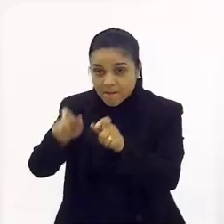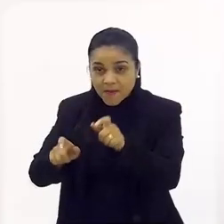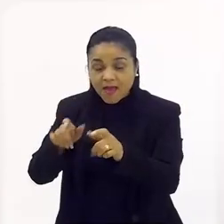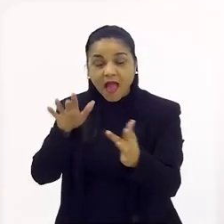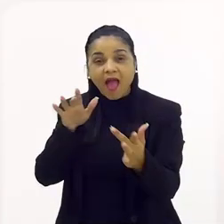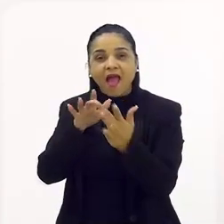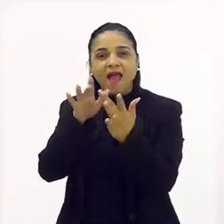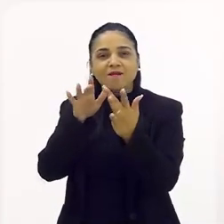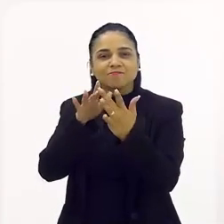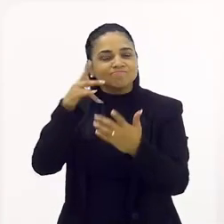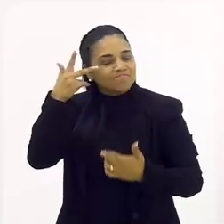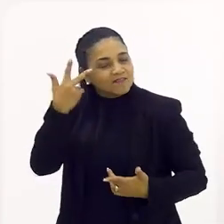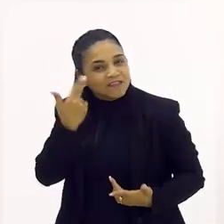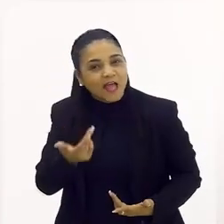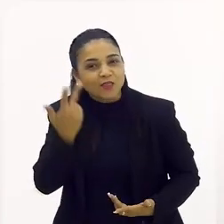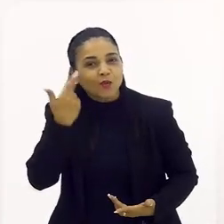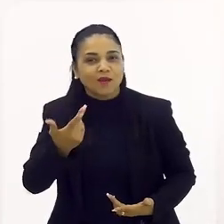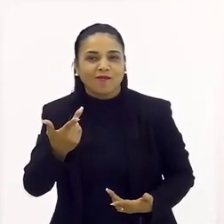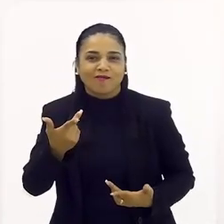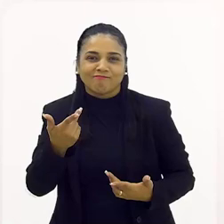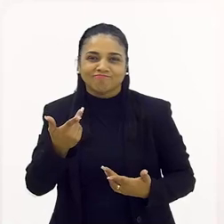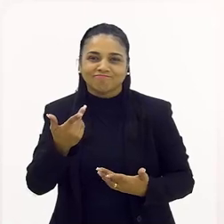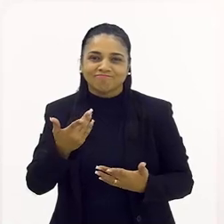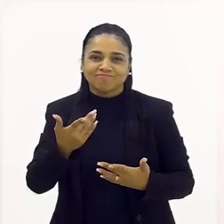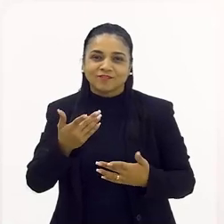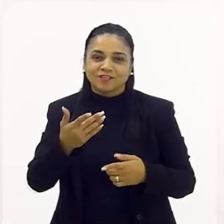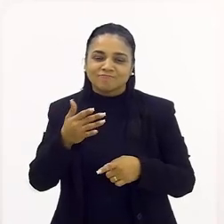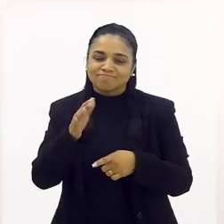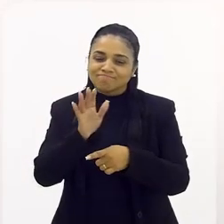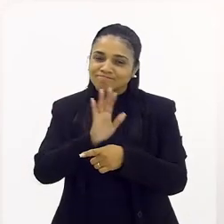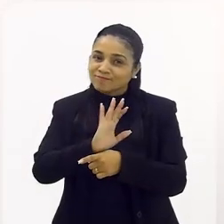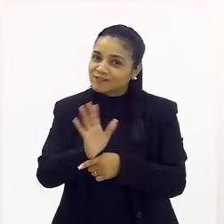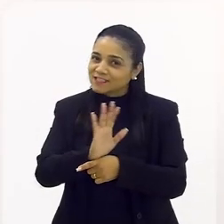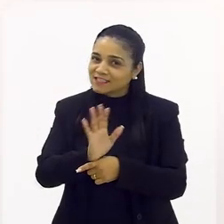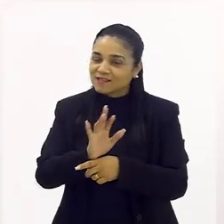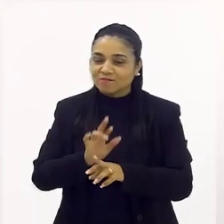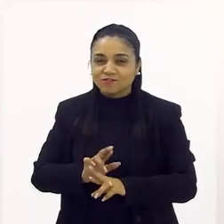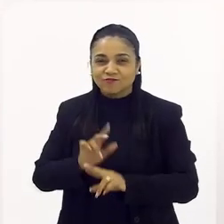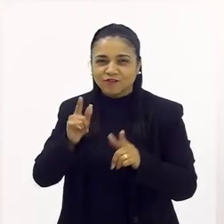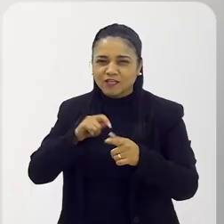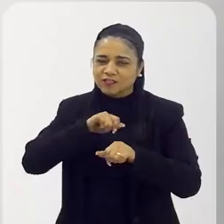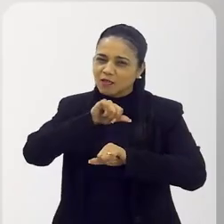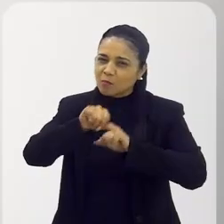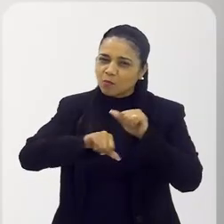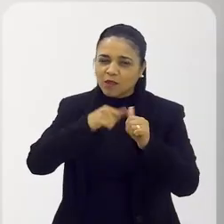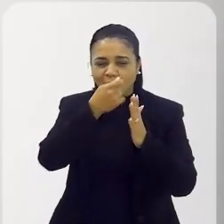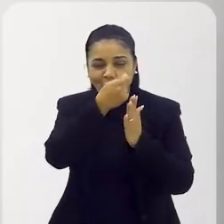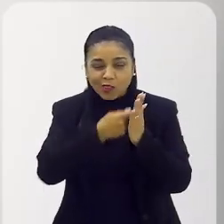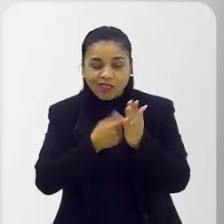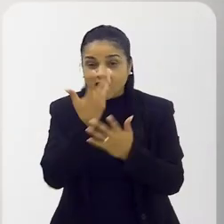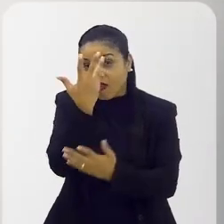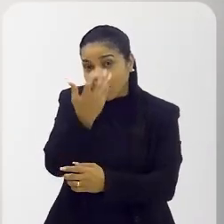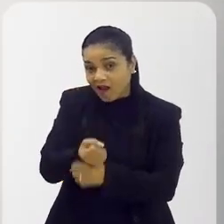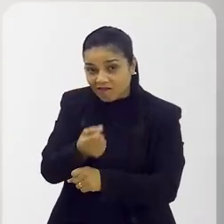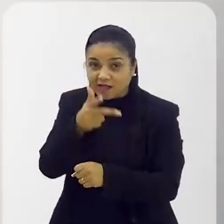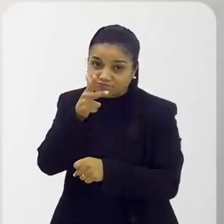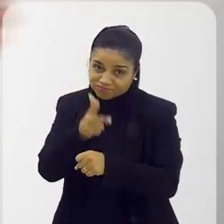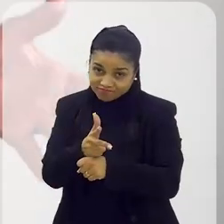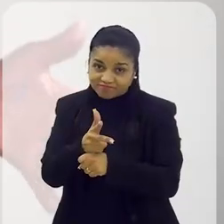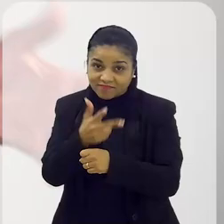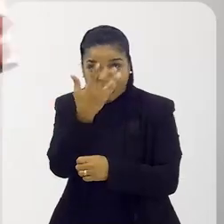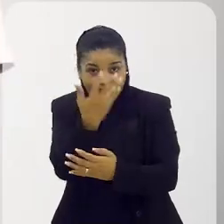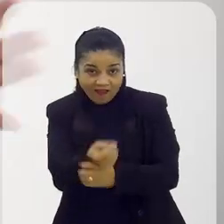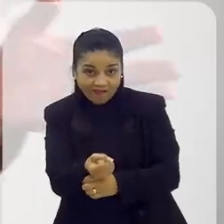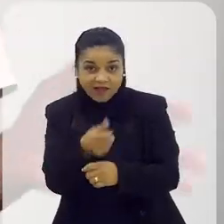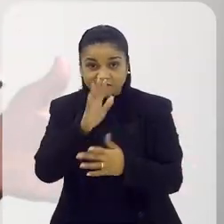Tem uma aproximação natural, o que não acontece muitas vezes em uma audiência. Você tem que mudar o roteiro, porque é gravado, como você diz. Por